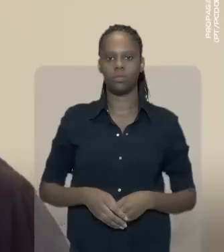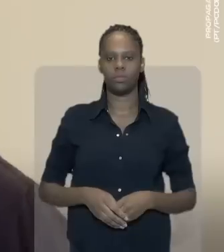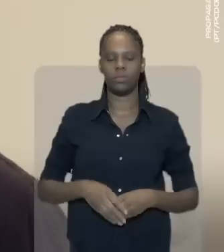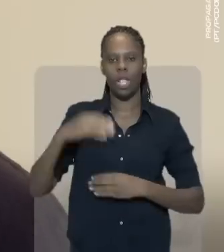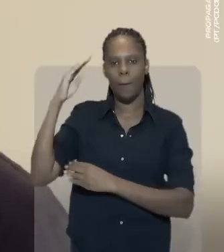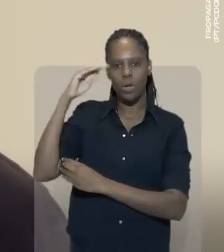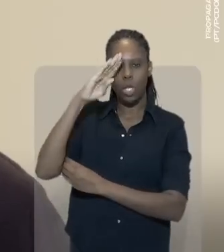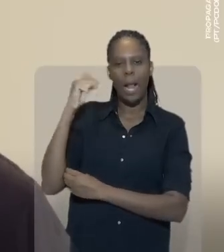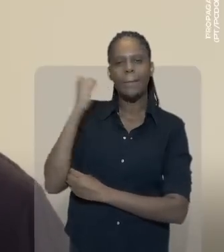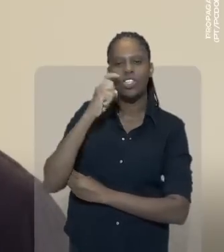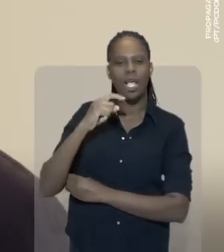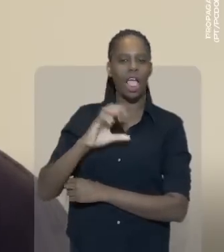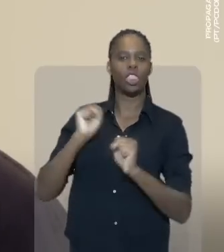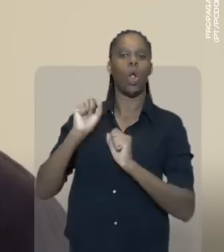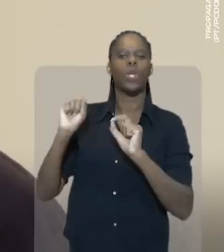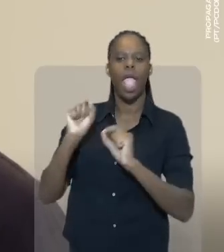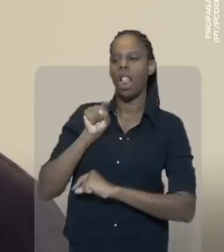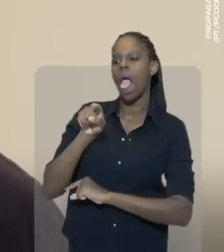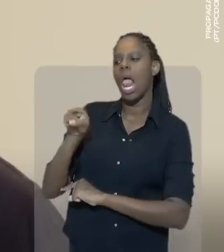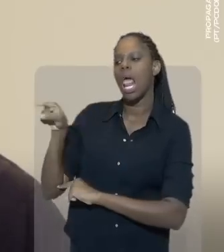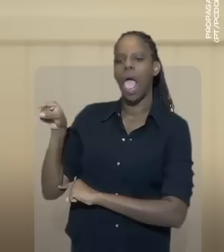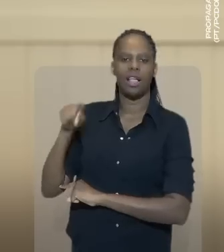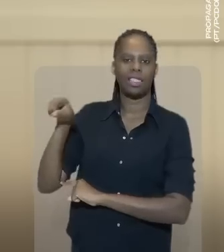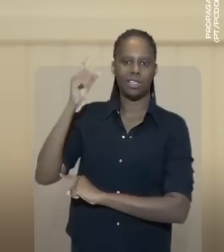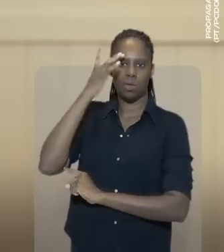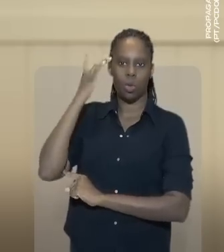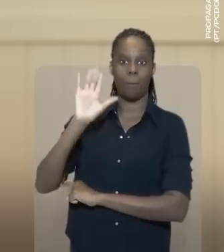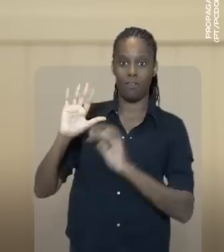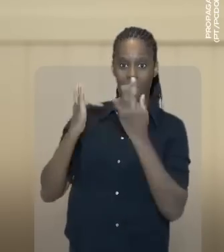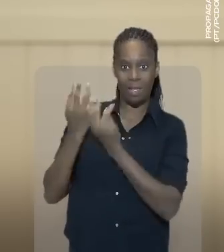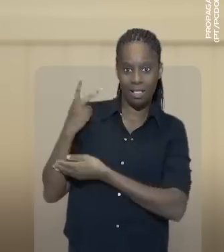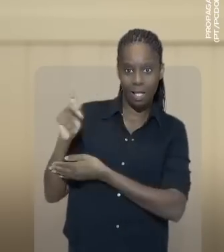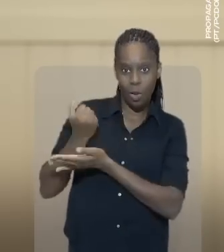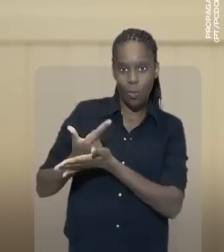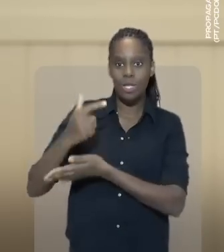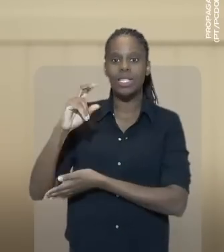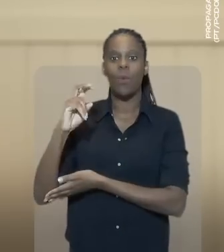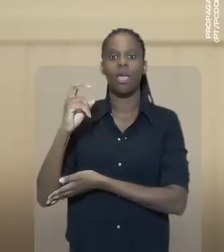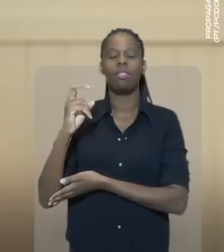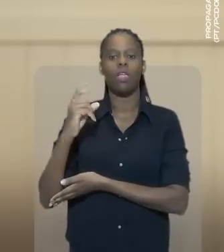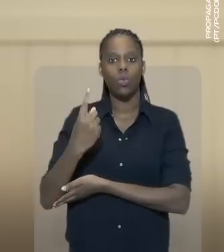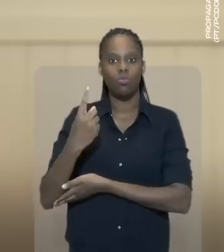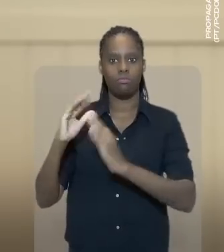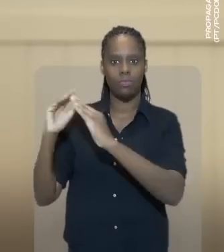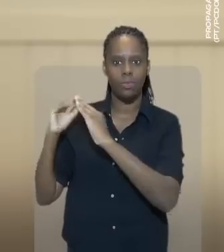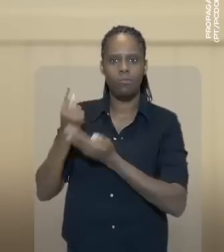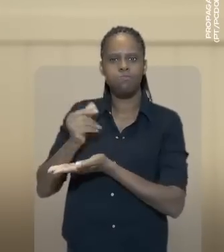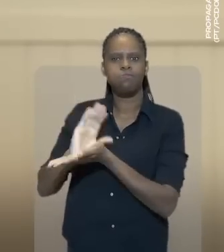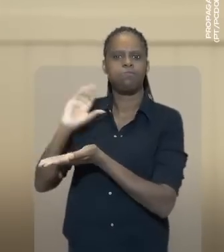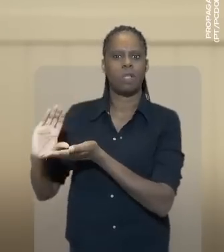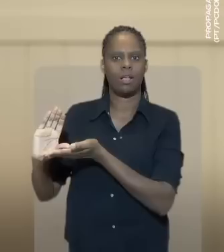Bolsonaro mente muito e adora apontar o dedo pra falar dos outros. Mas foi a família dele que comprou 51 imóveis com dinheiro vivo.